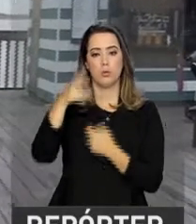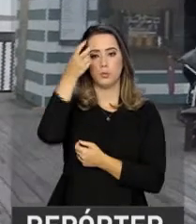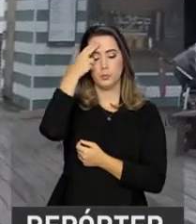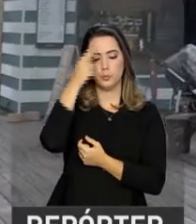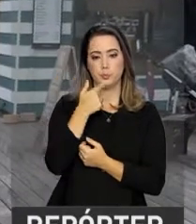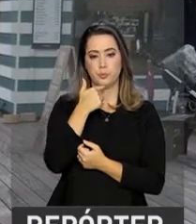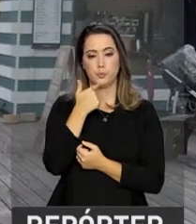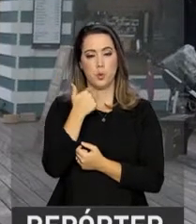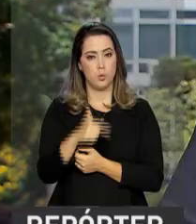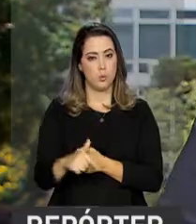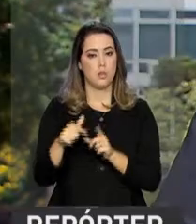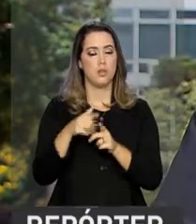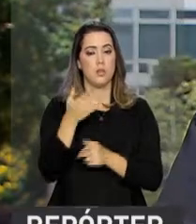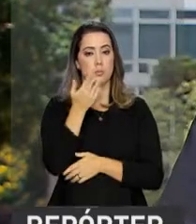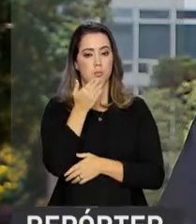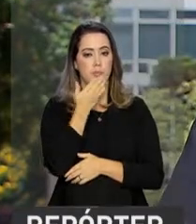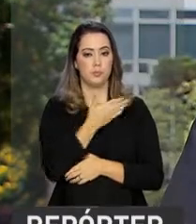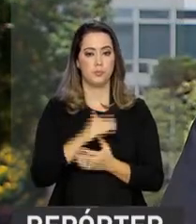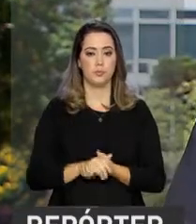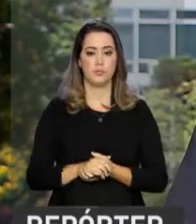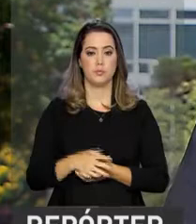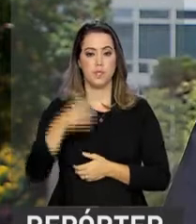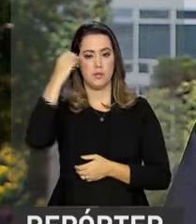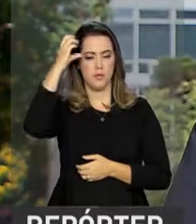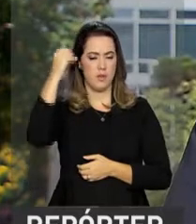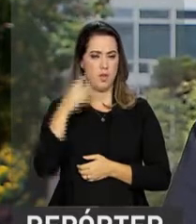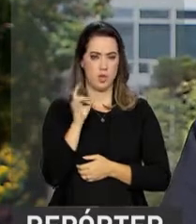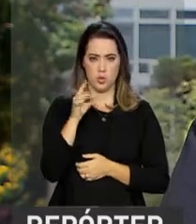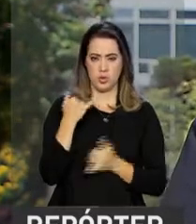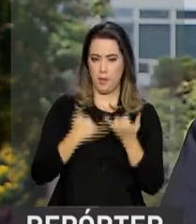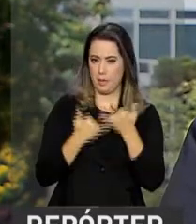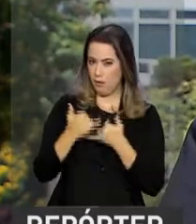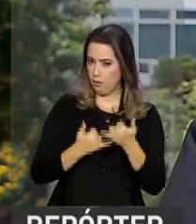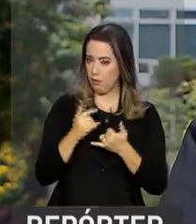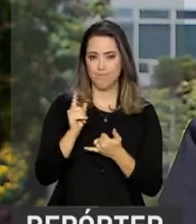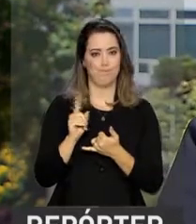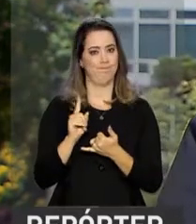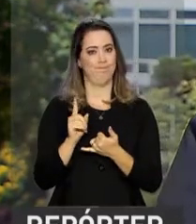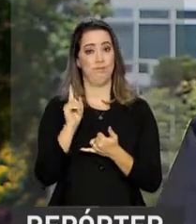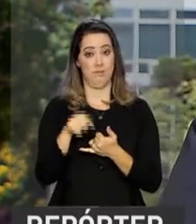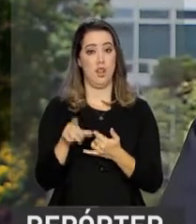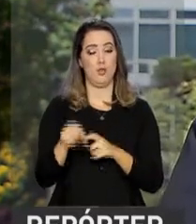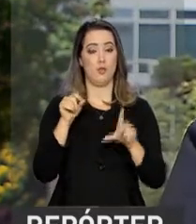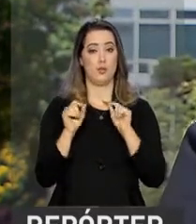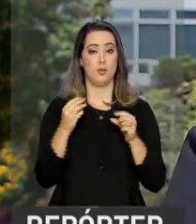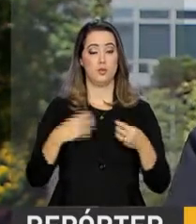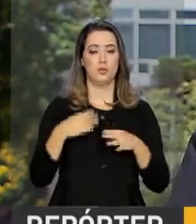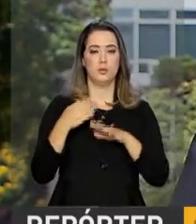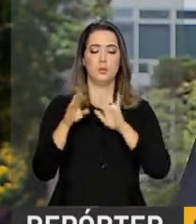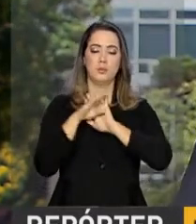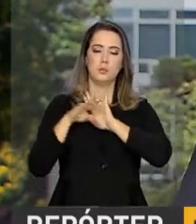e a gastronomia do local. Esta viagem da Gabriela não é só para se divertir. Ela foi selecionada pelo Programa de Qualificação